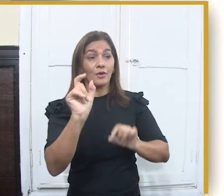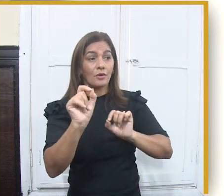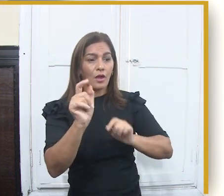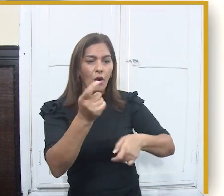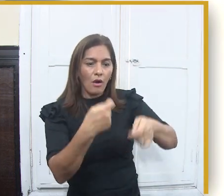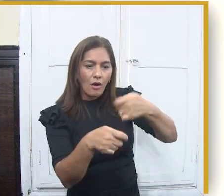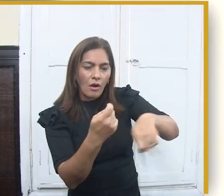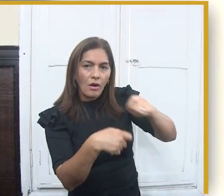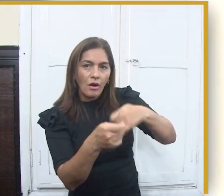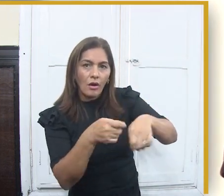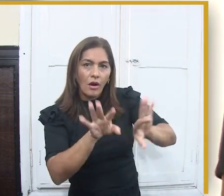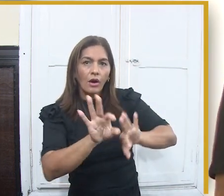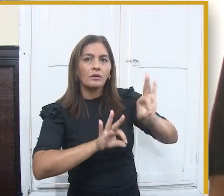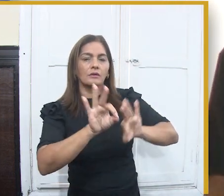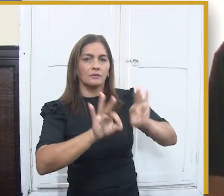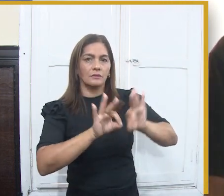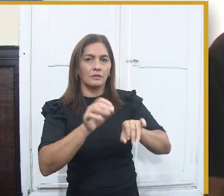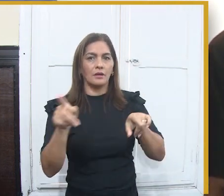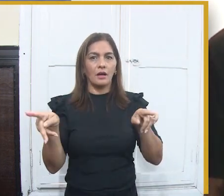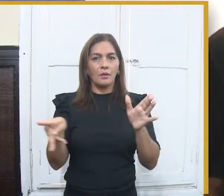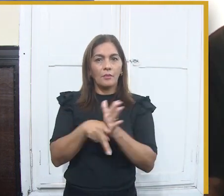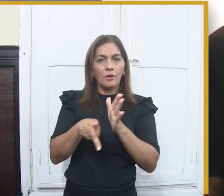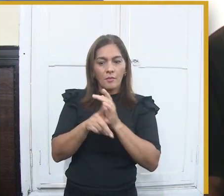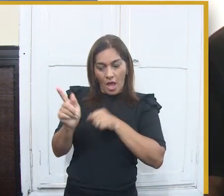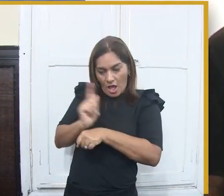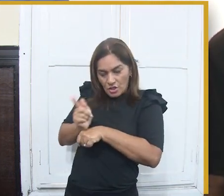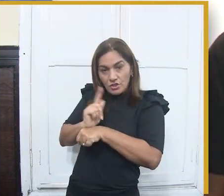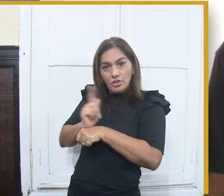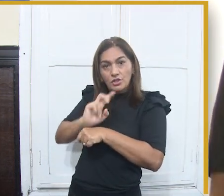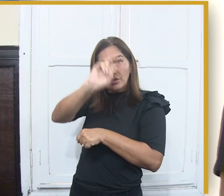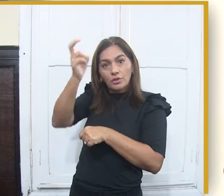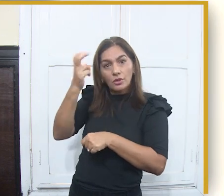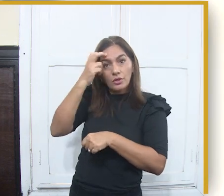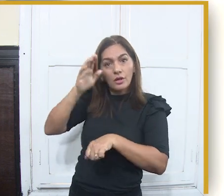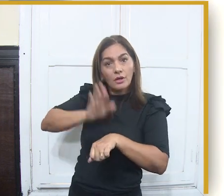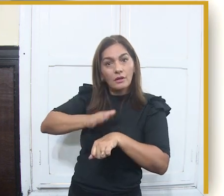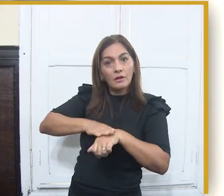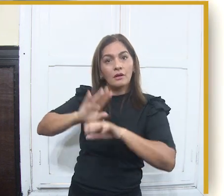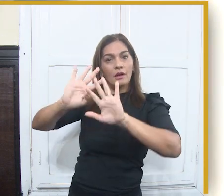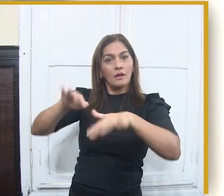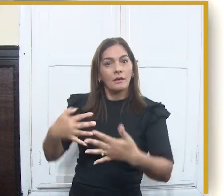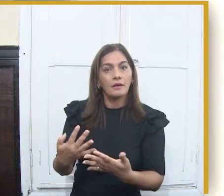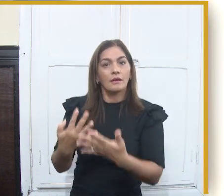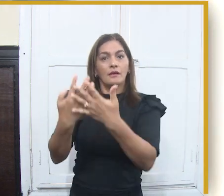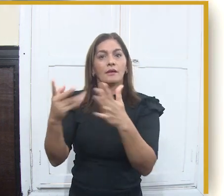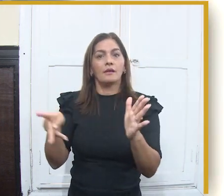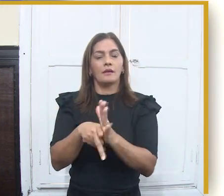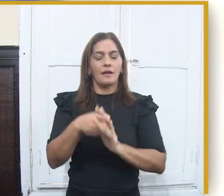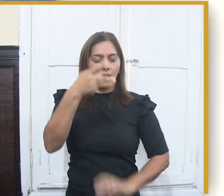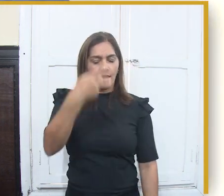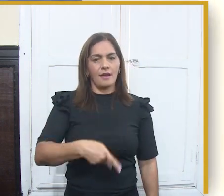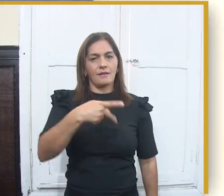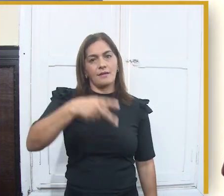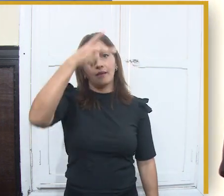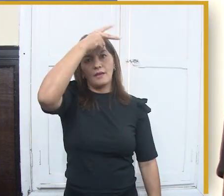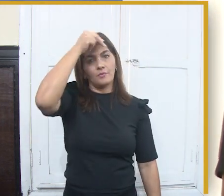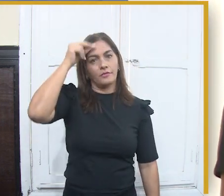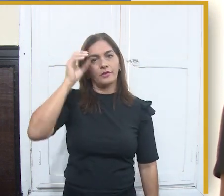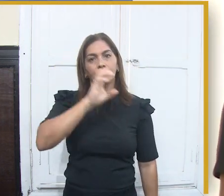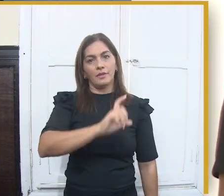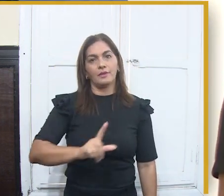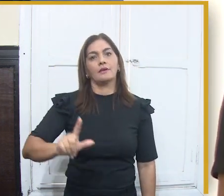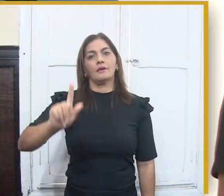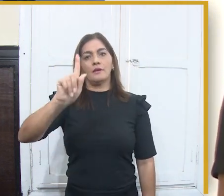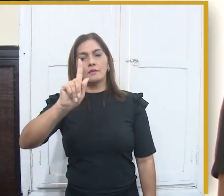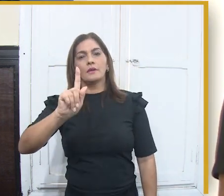gerirem a atividade econômica do evento, e vocês vão entender por que eu estou dizendo que as empresas irão